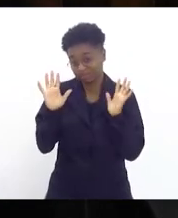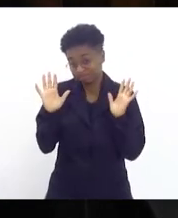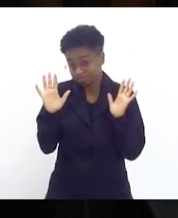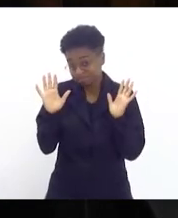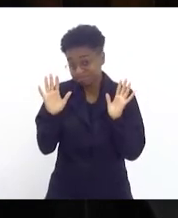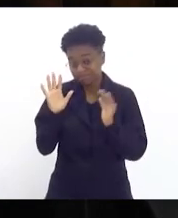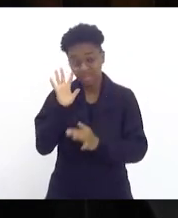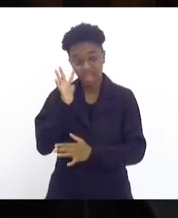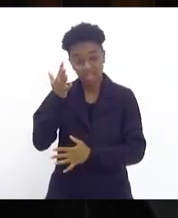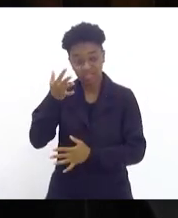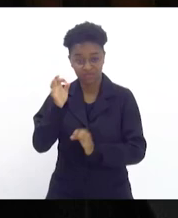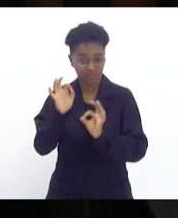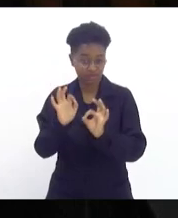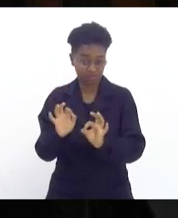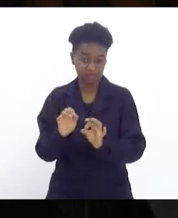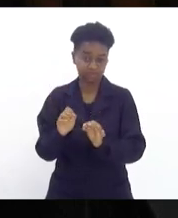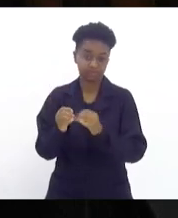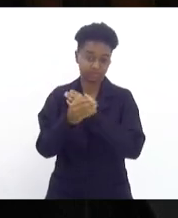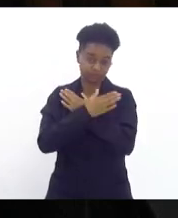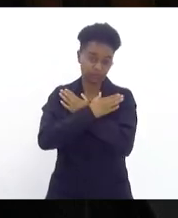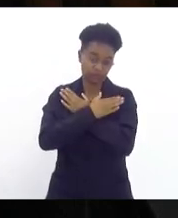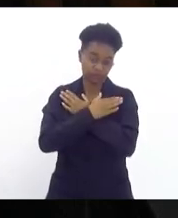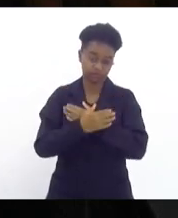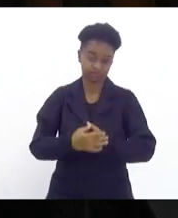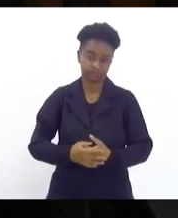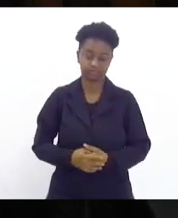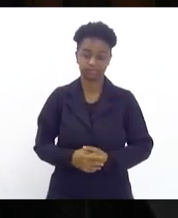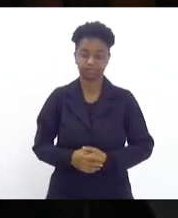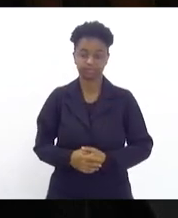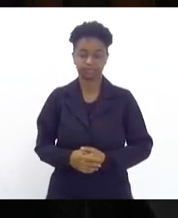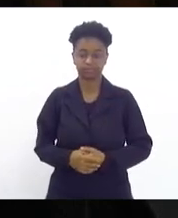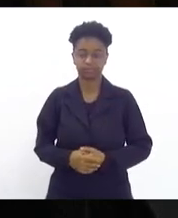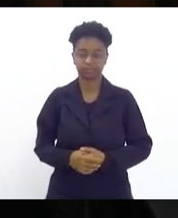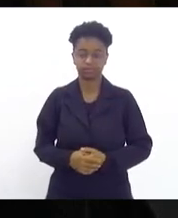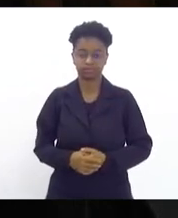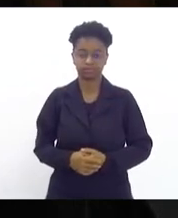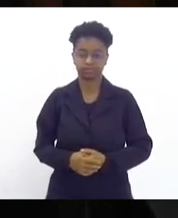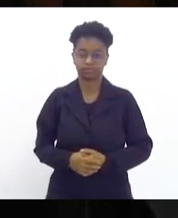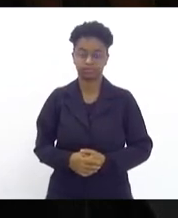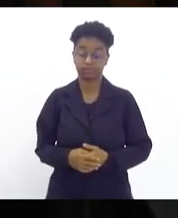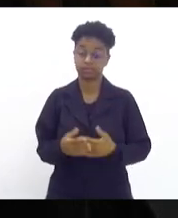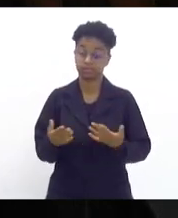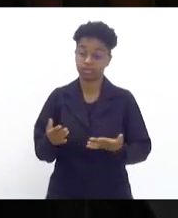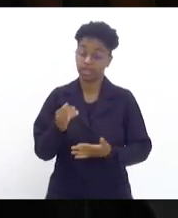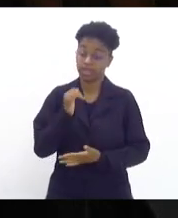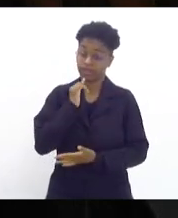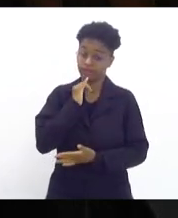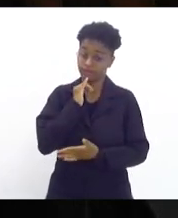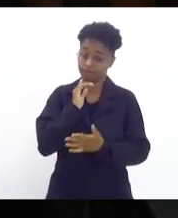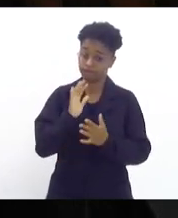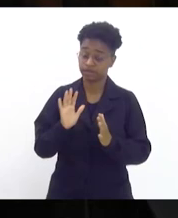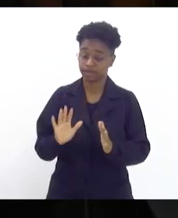definir esse ponto facultativo. E, infelizmente,